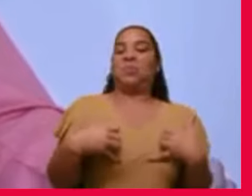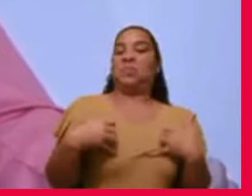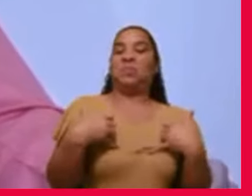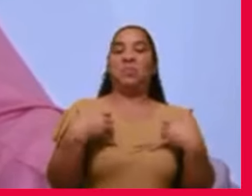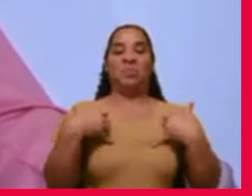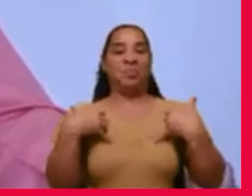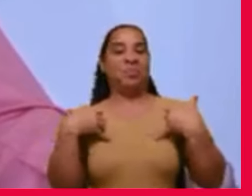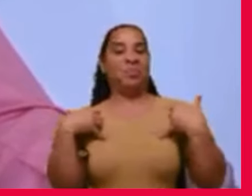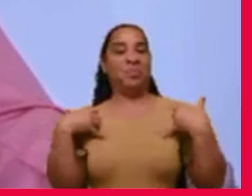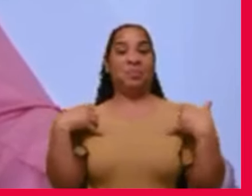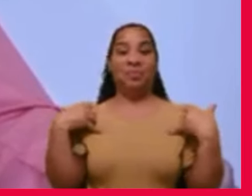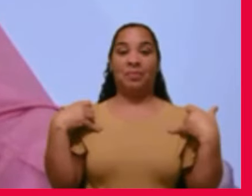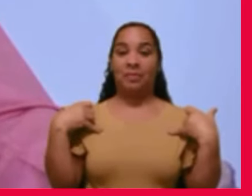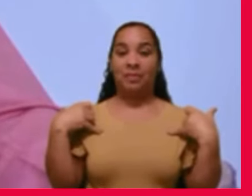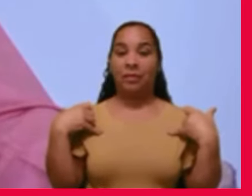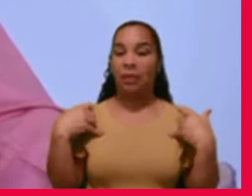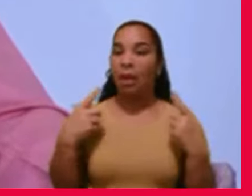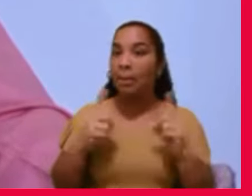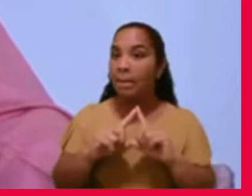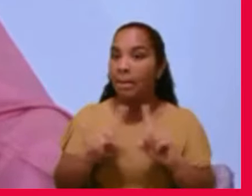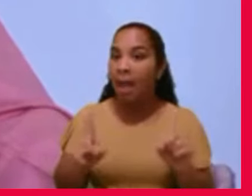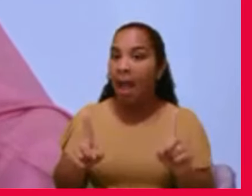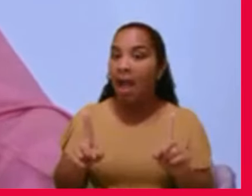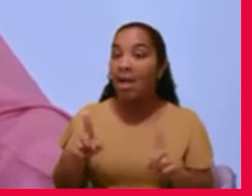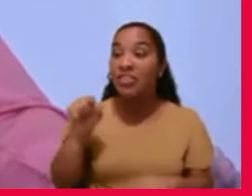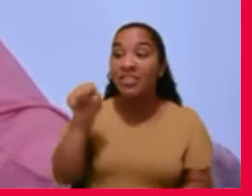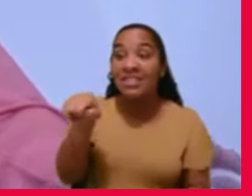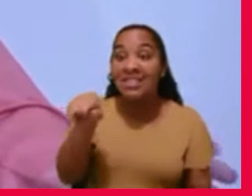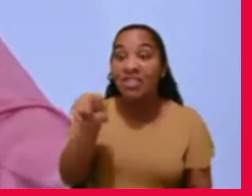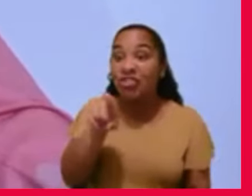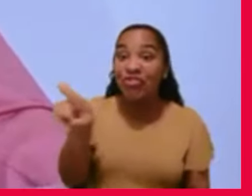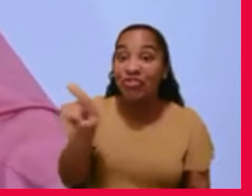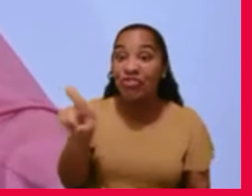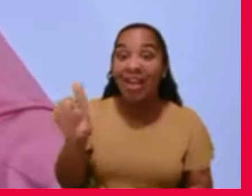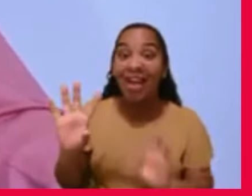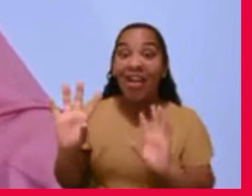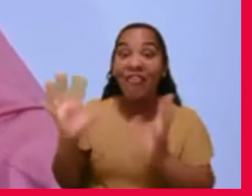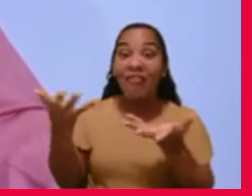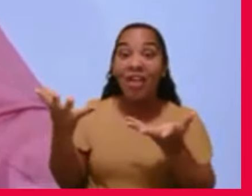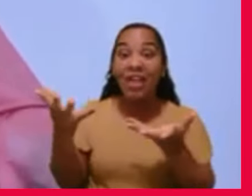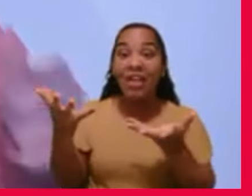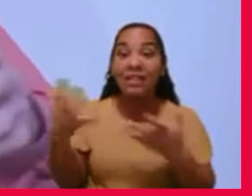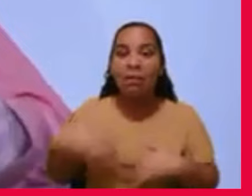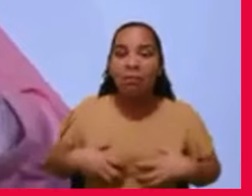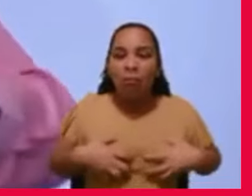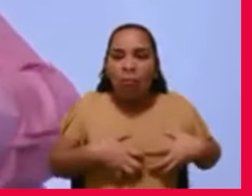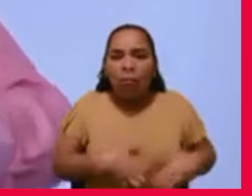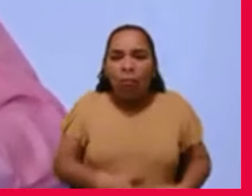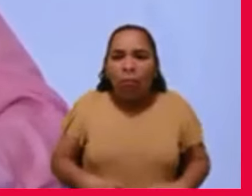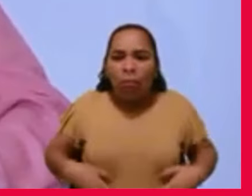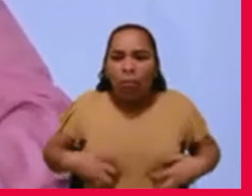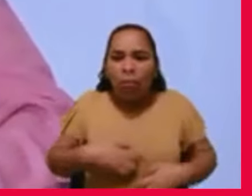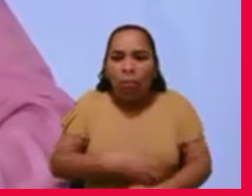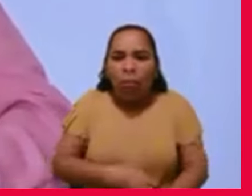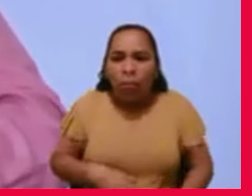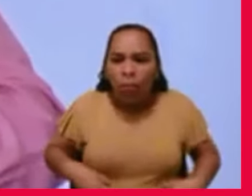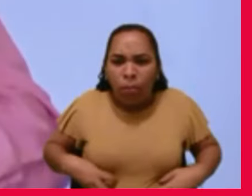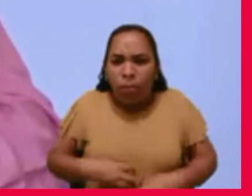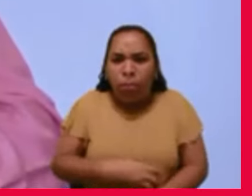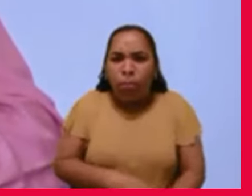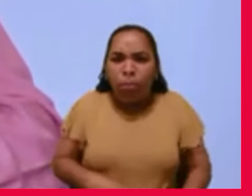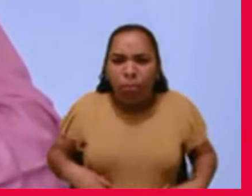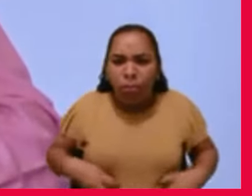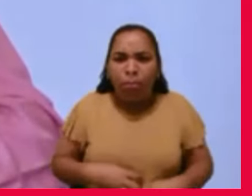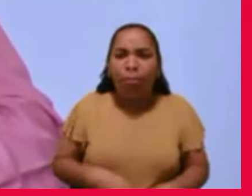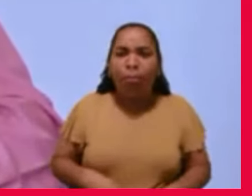só que naquela festa eu tive indigestão, mais do emocional do que do